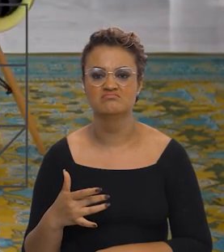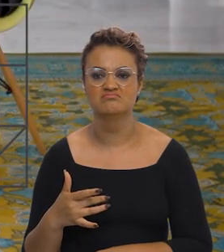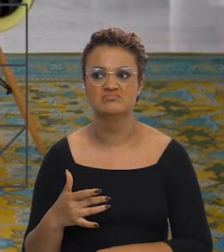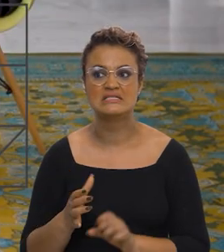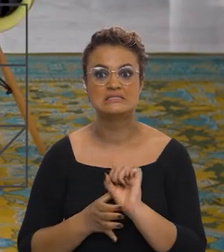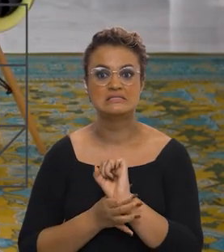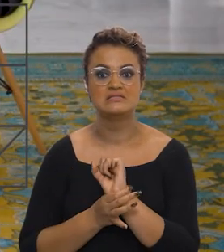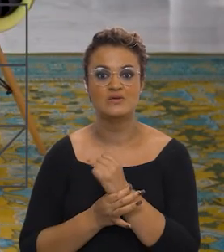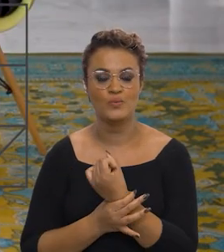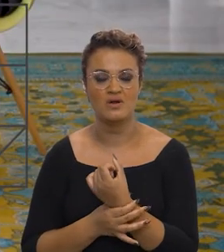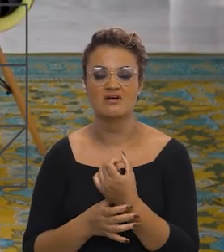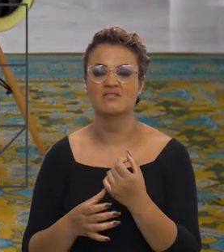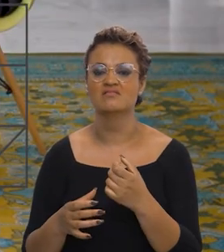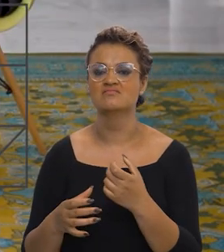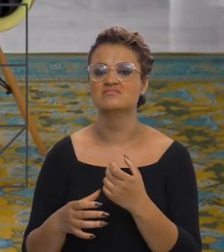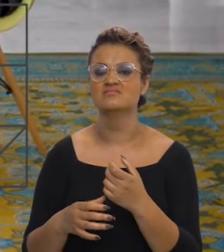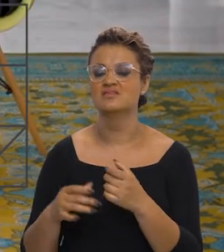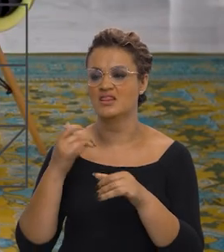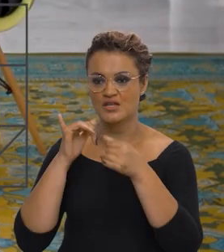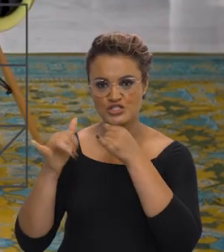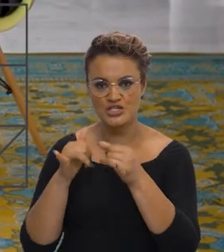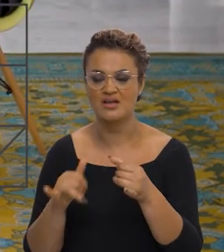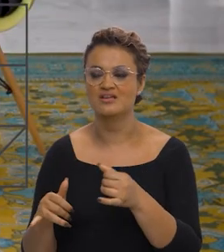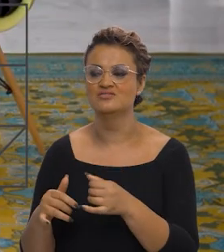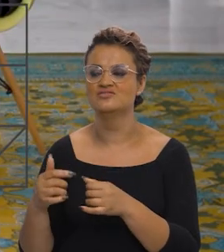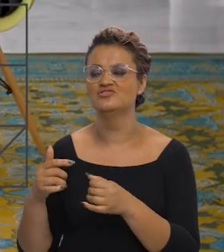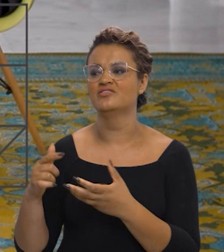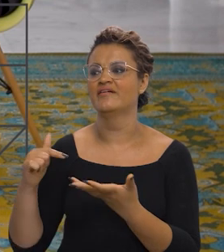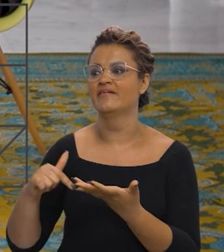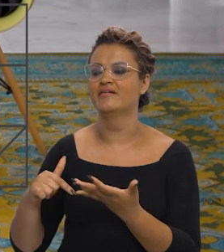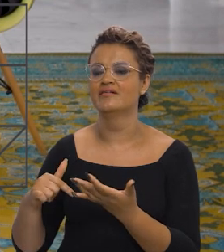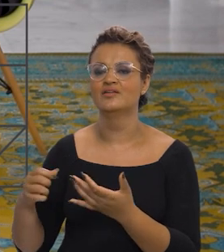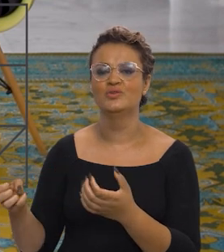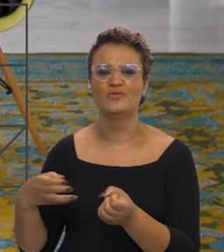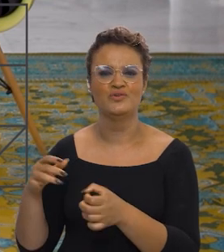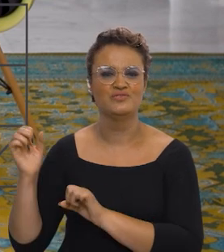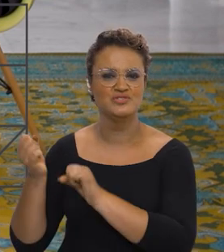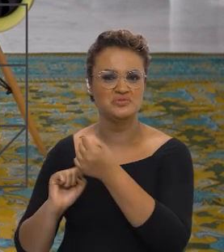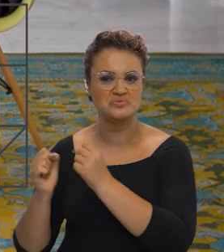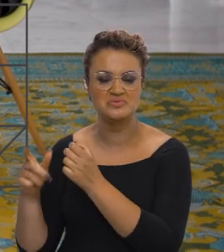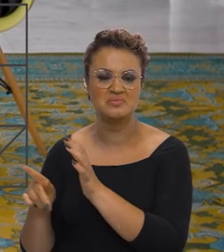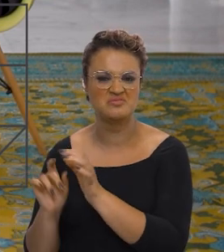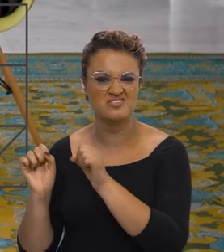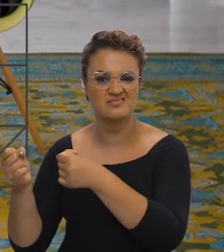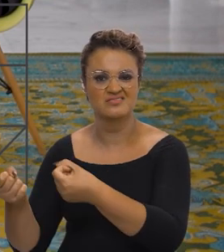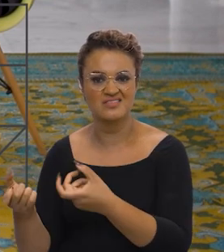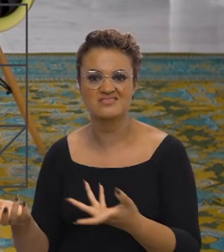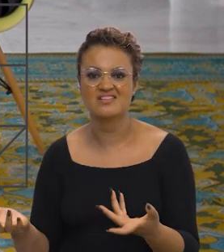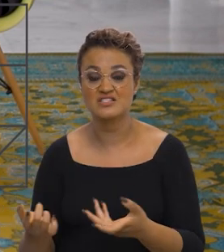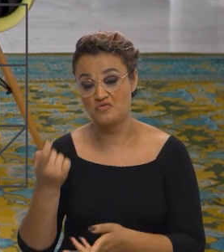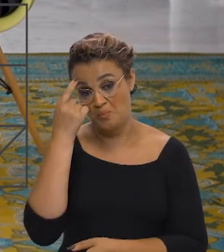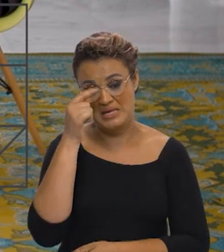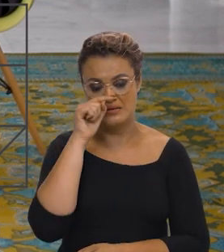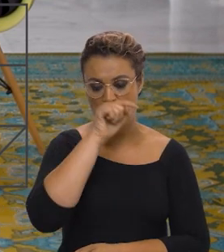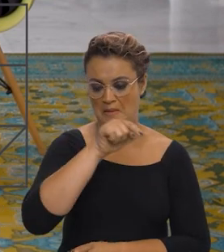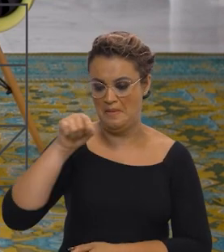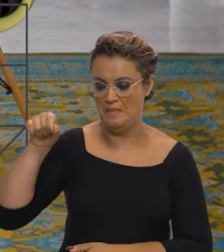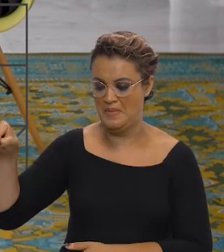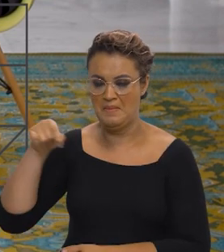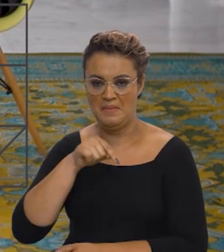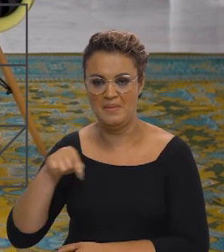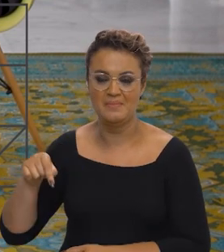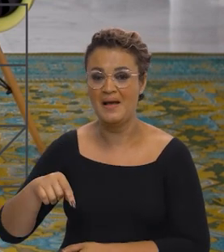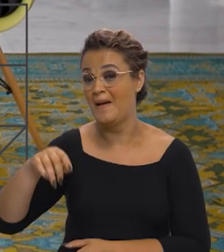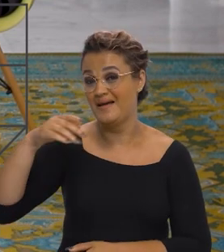Transição e segurança energética. Transição e segurança energética, mais defesa... Inovação para a indústria de defesa. Se você for pegar dessas